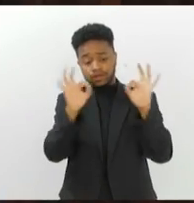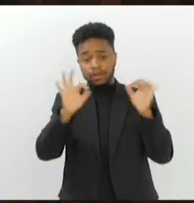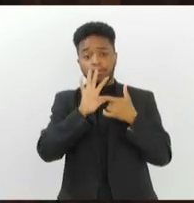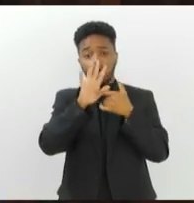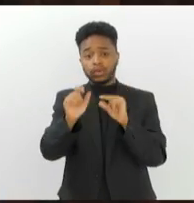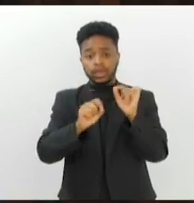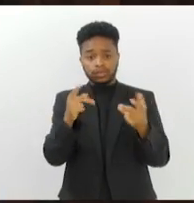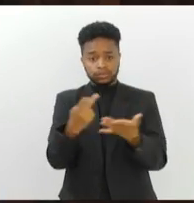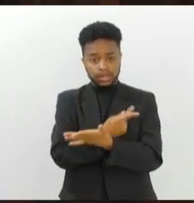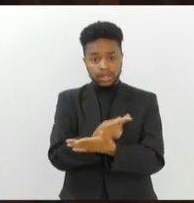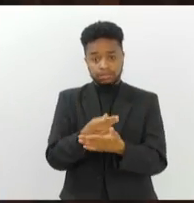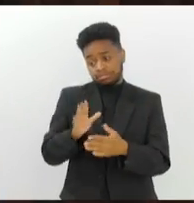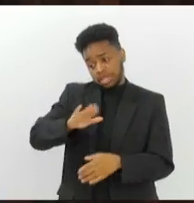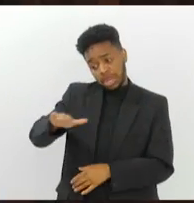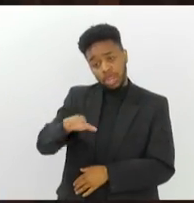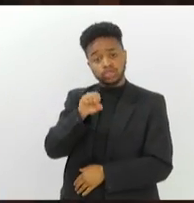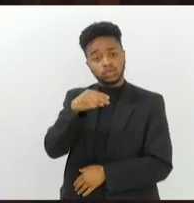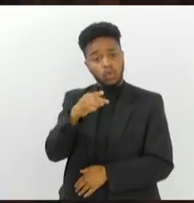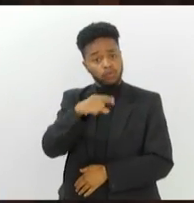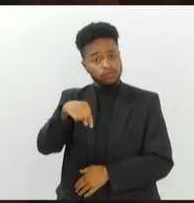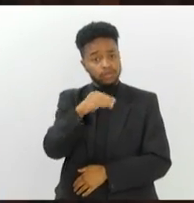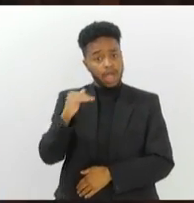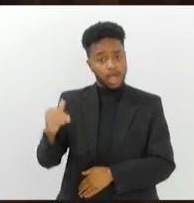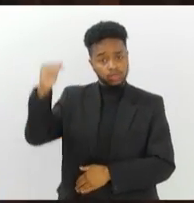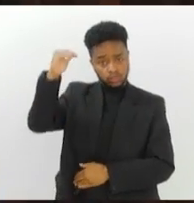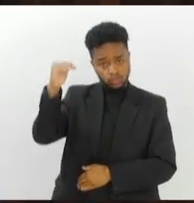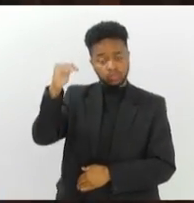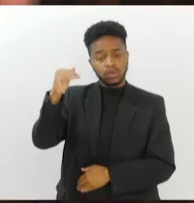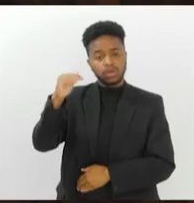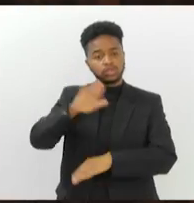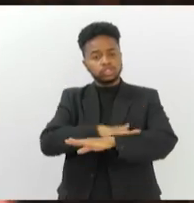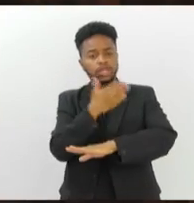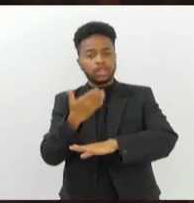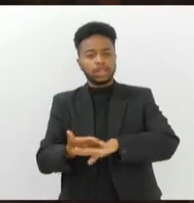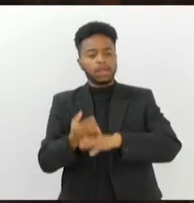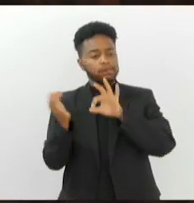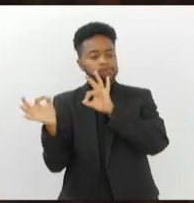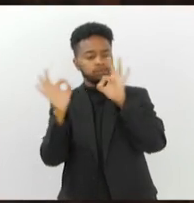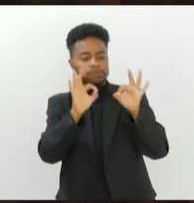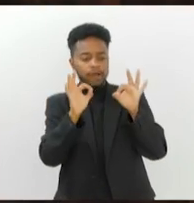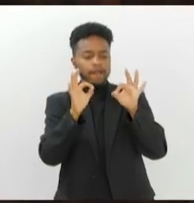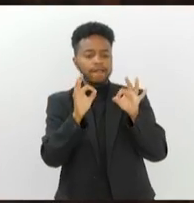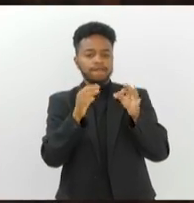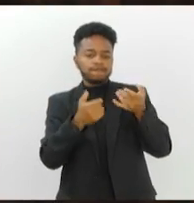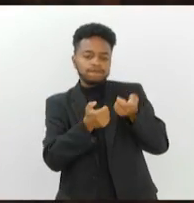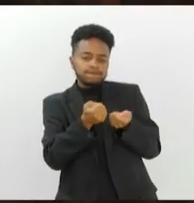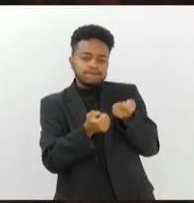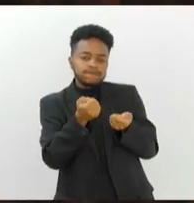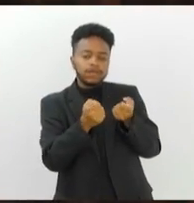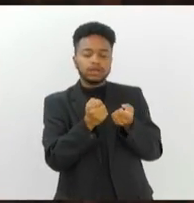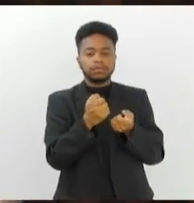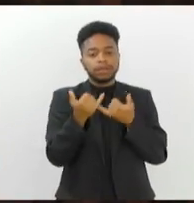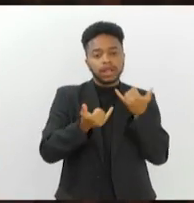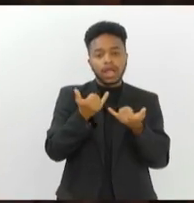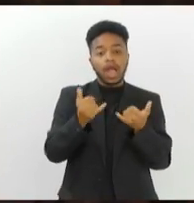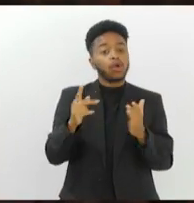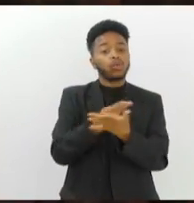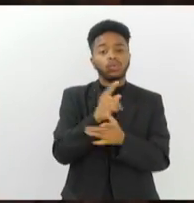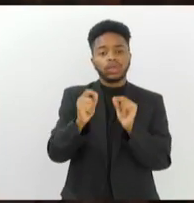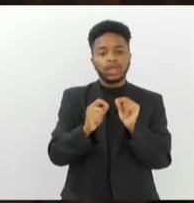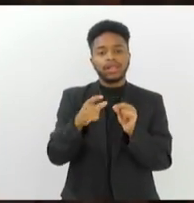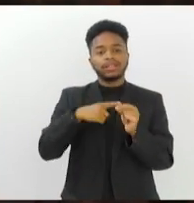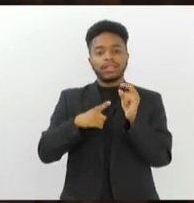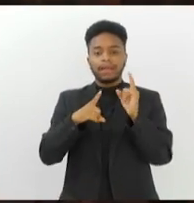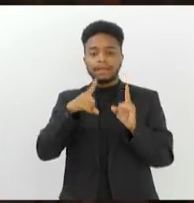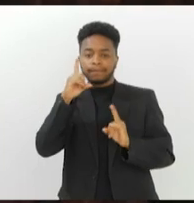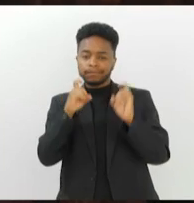criança, ou até mesmo você, mais velho, mais velha, que passa o dia inteiro no mundo virtual. E o que acontece? É utilizado mímica, com